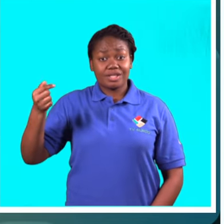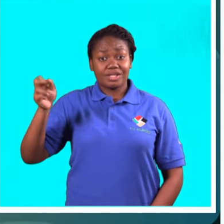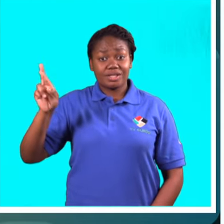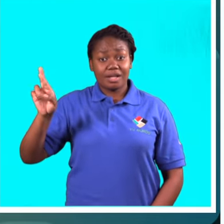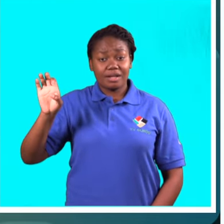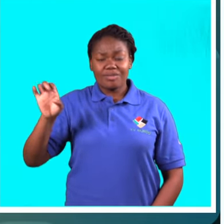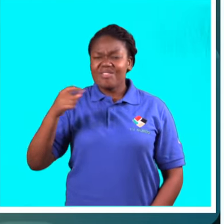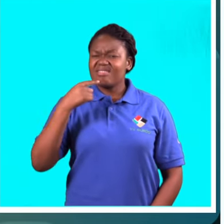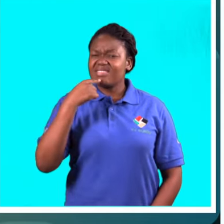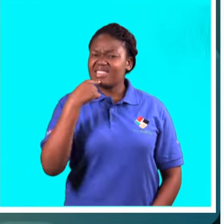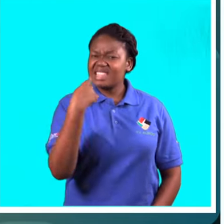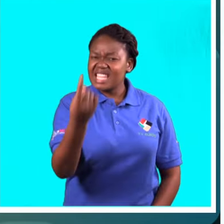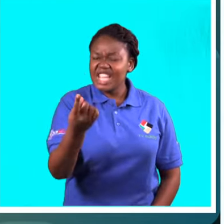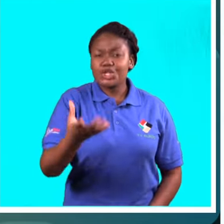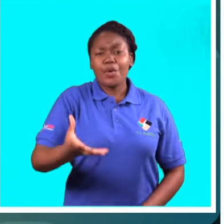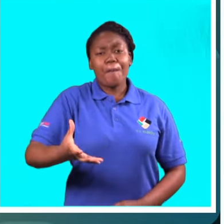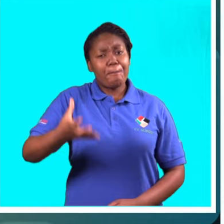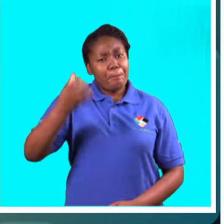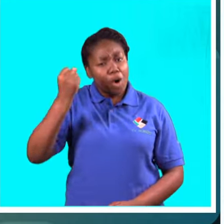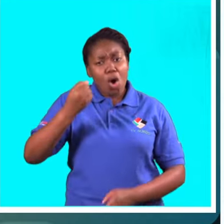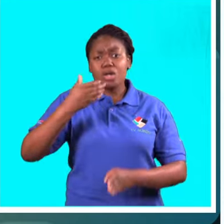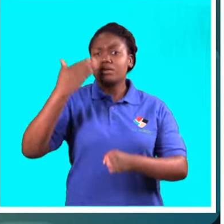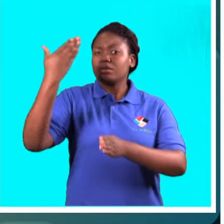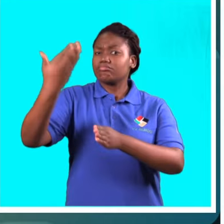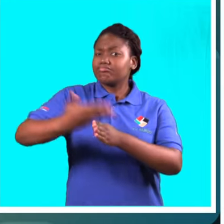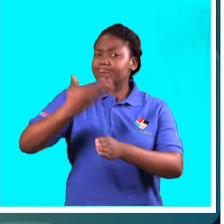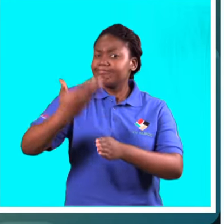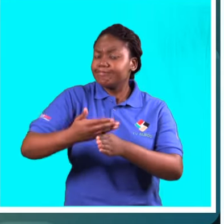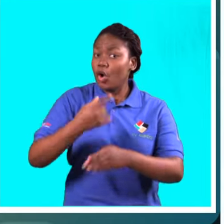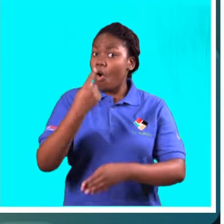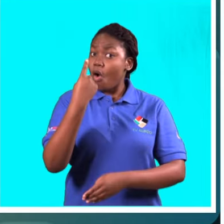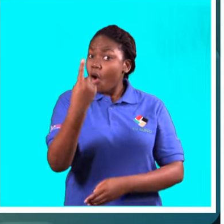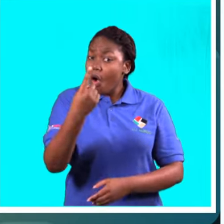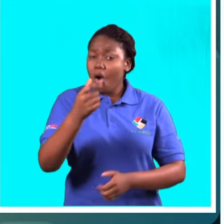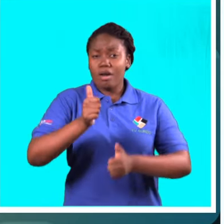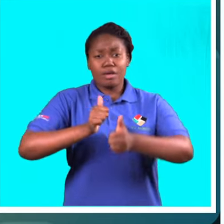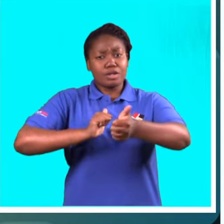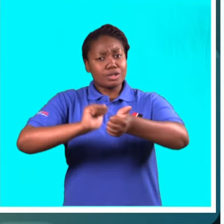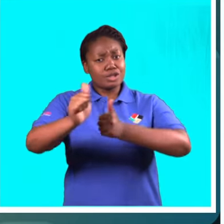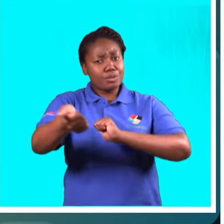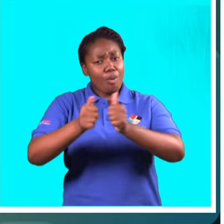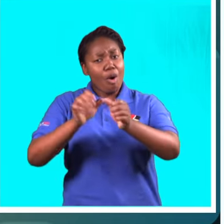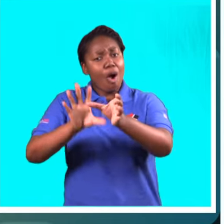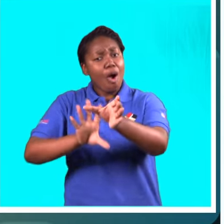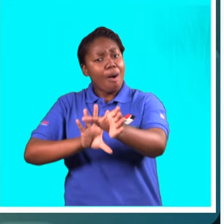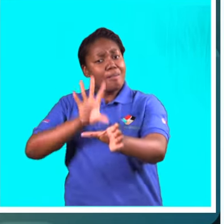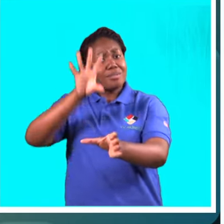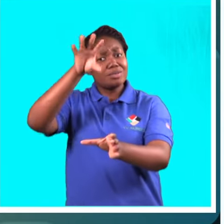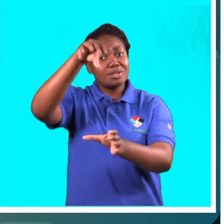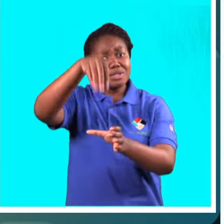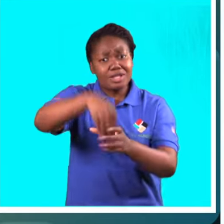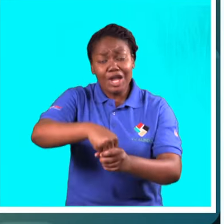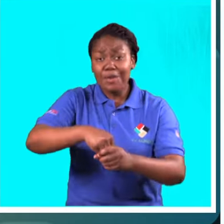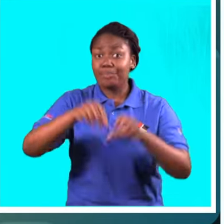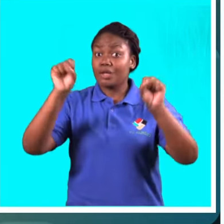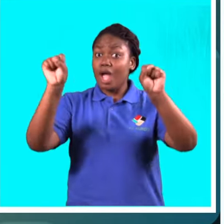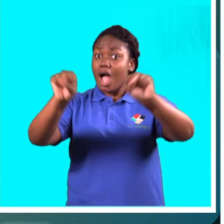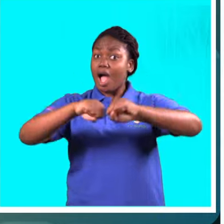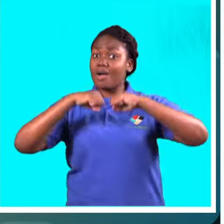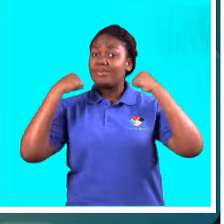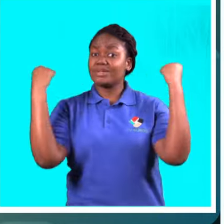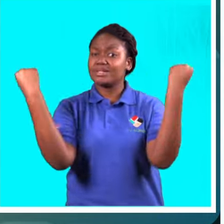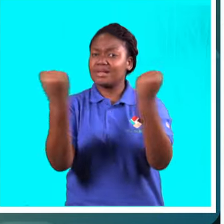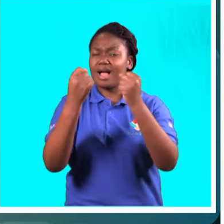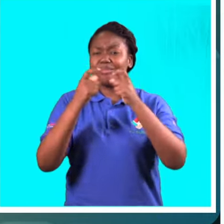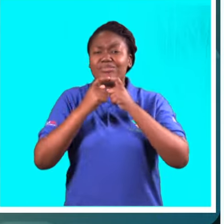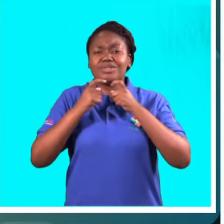Mestre Alex Gouli, da Associação Moçambicana de Tancsodú, considera que este é um desporto inclusivo que pode